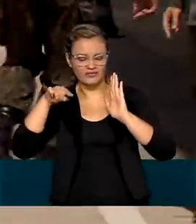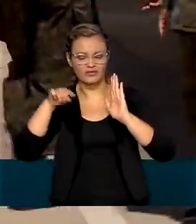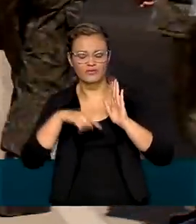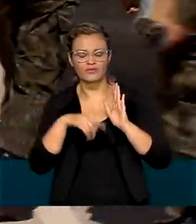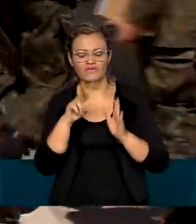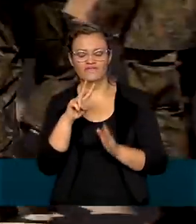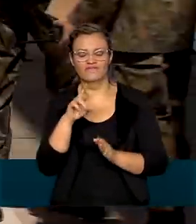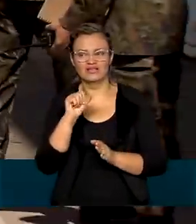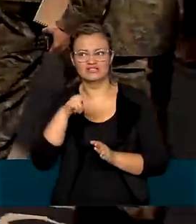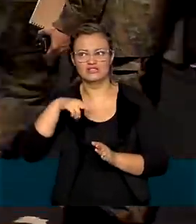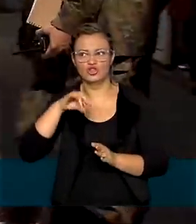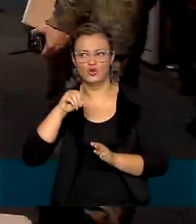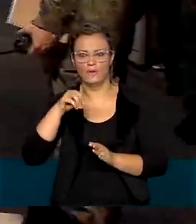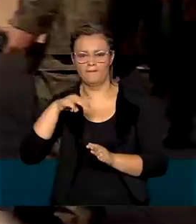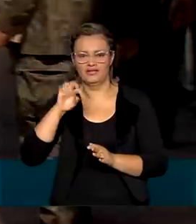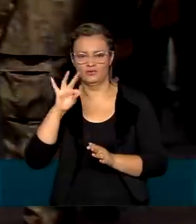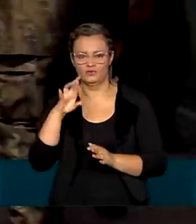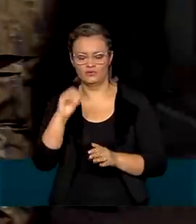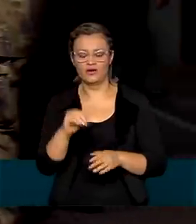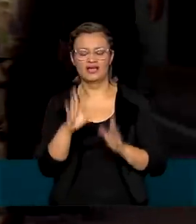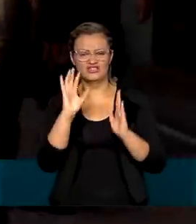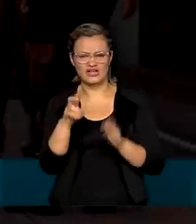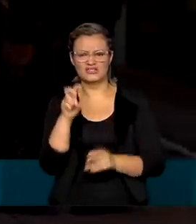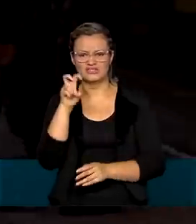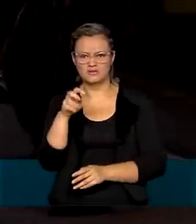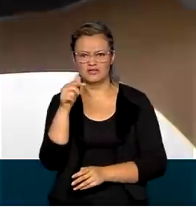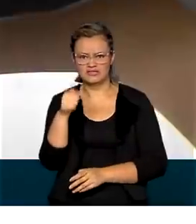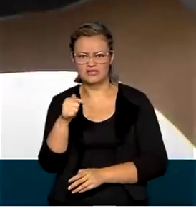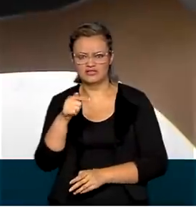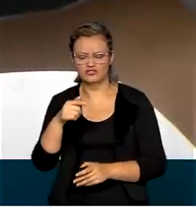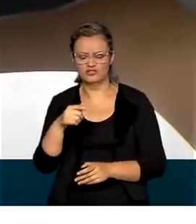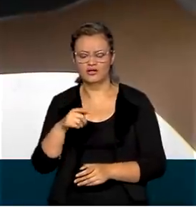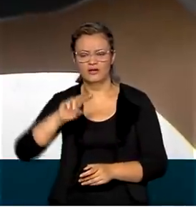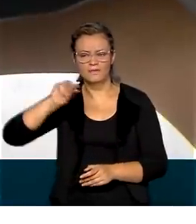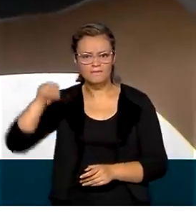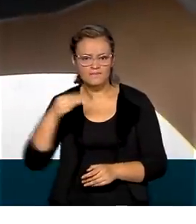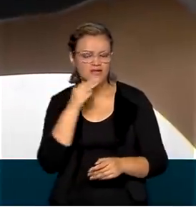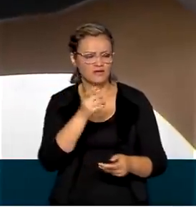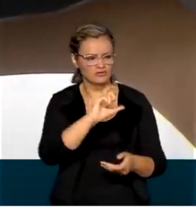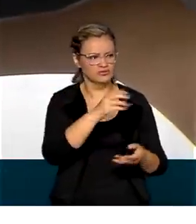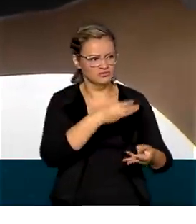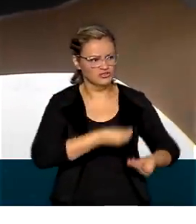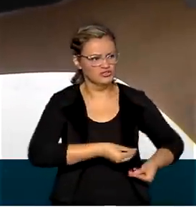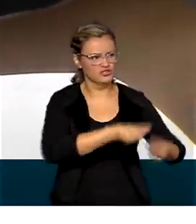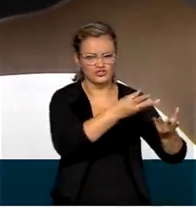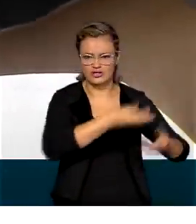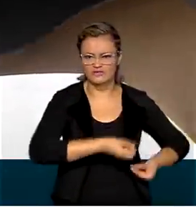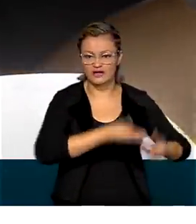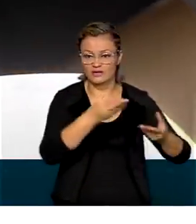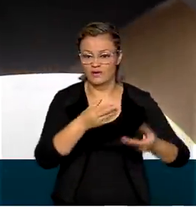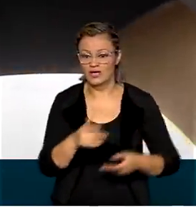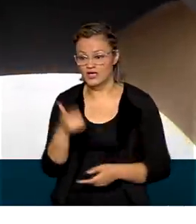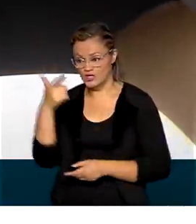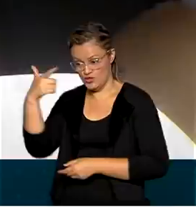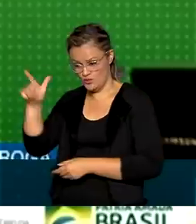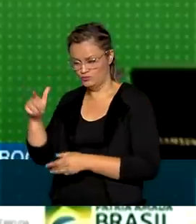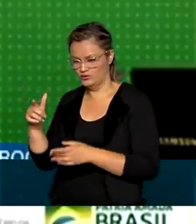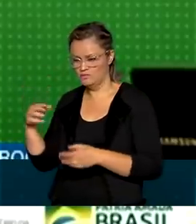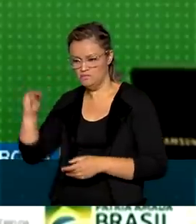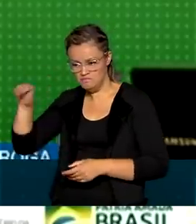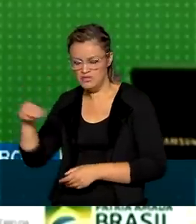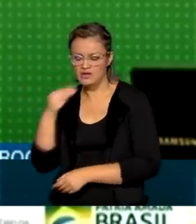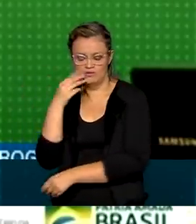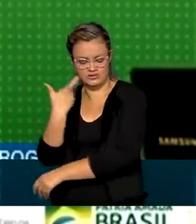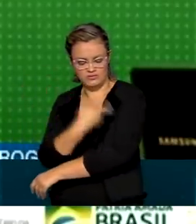mais de 57 milhões de doses distribuídas e cerca de 37 milhões de doses aplicadas.